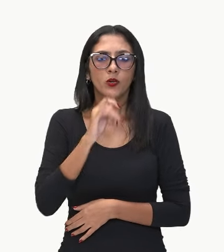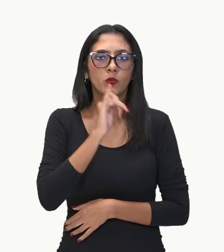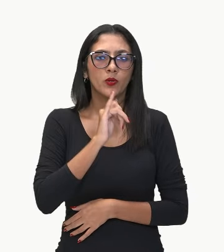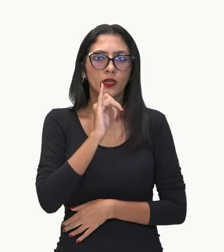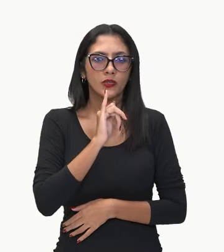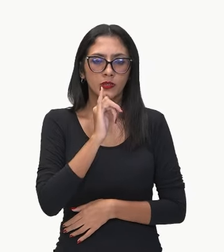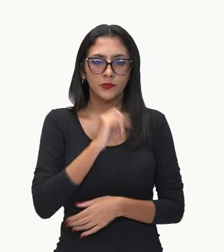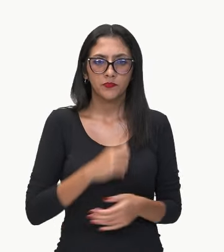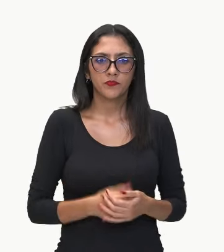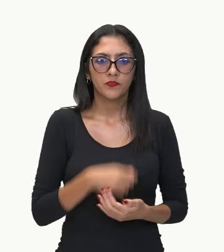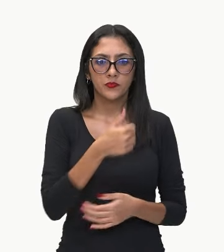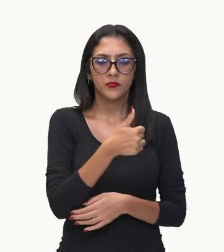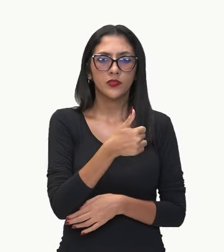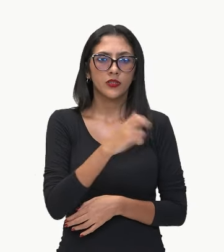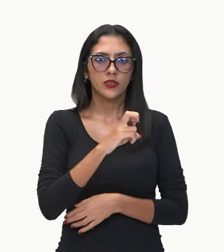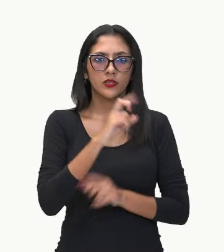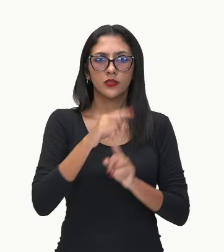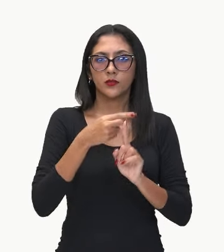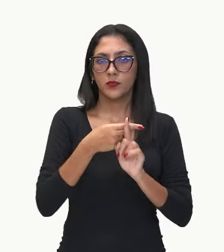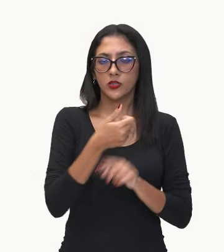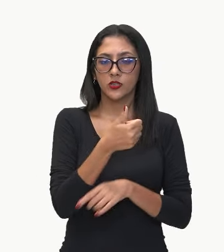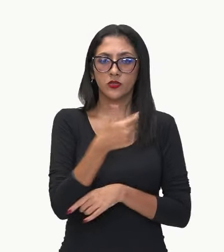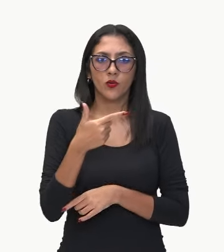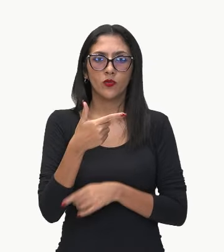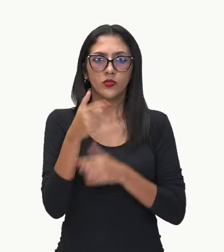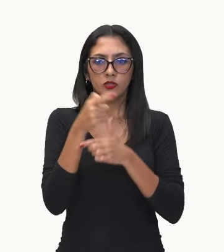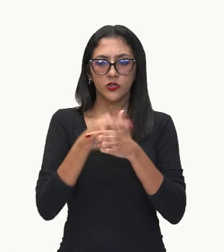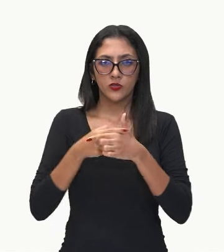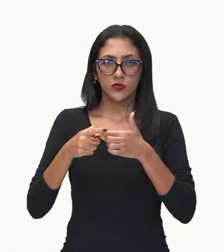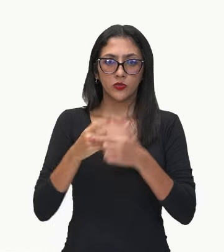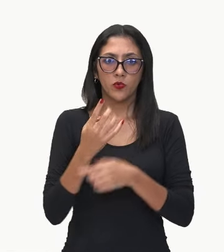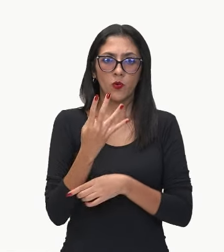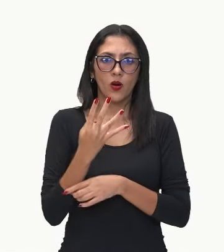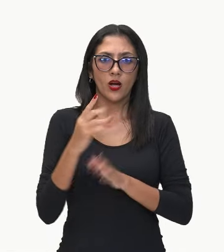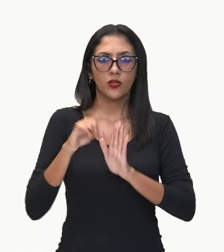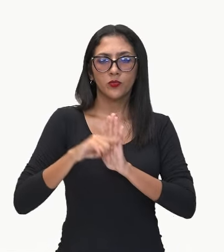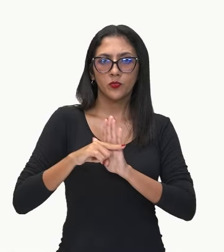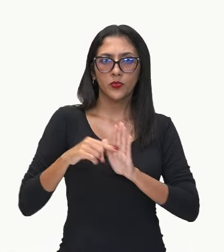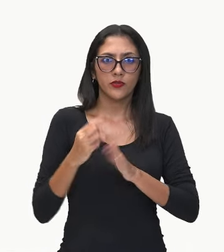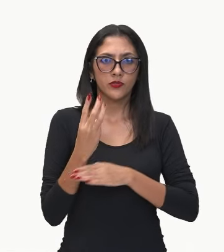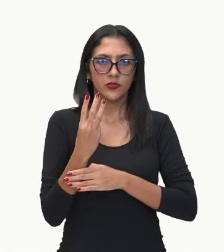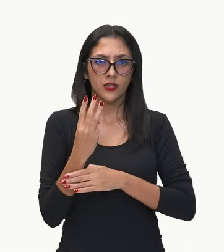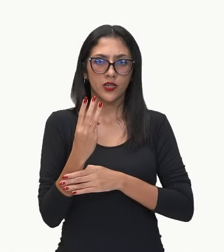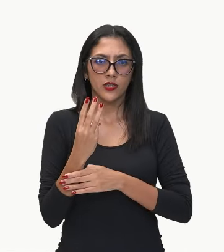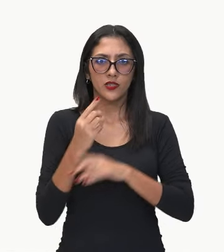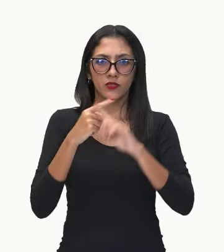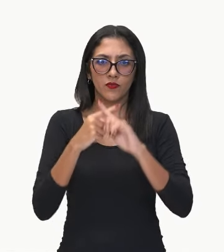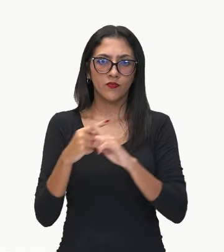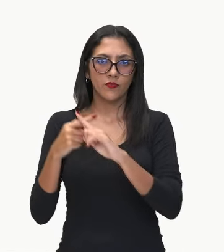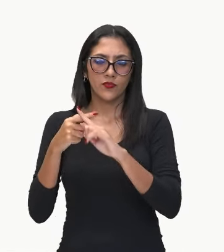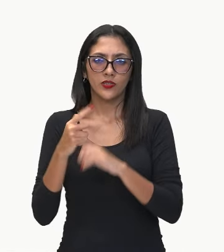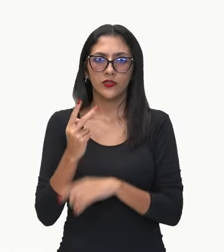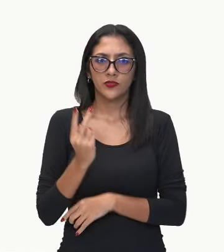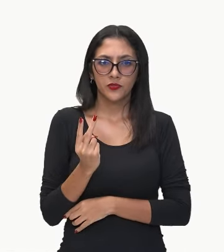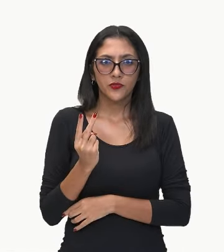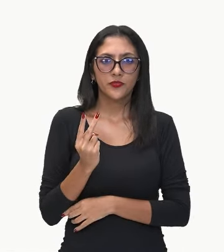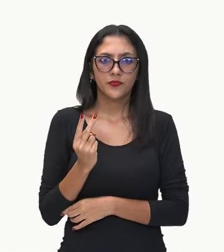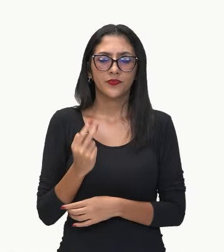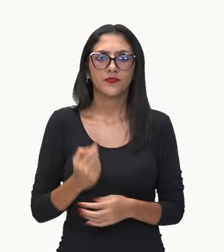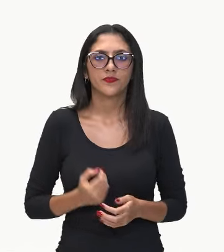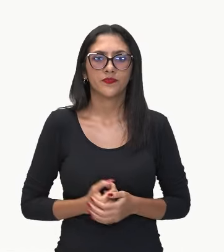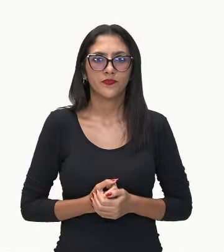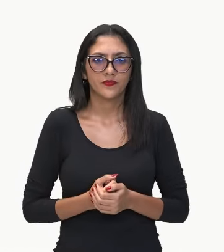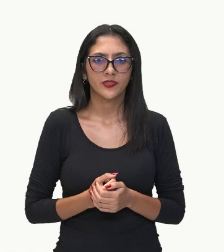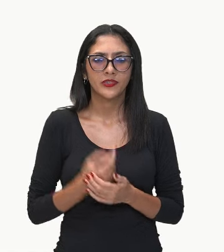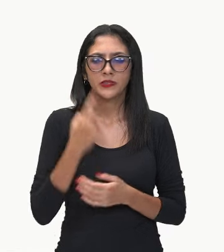15 mais 12 dividido por 4 menos 3 multiplicado por 2. Aí você pode estar pensando, puxa, estava